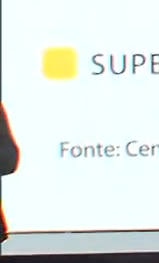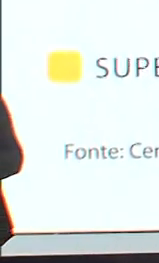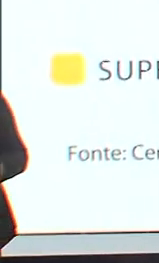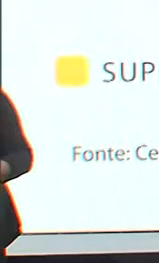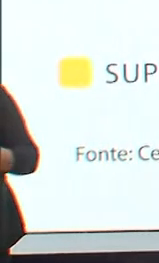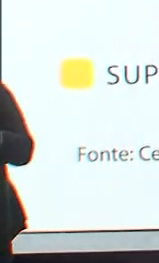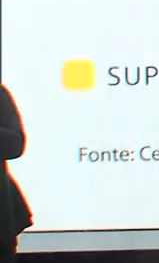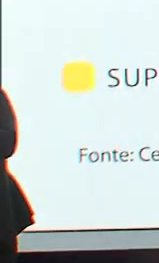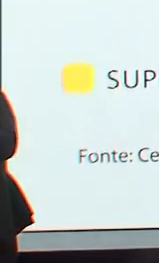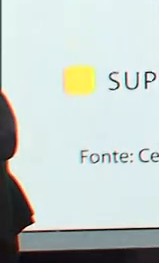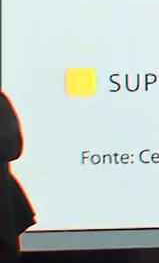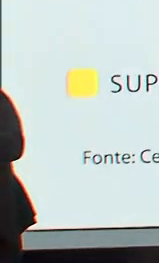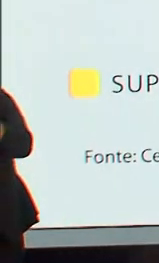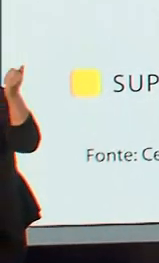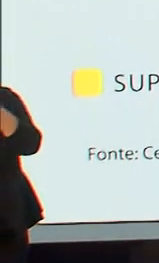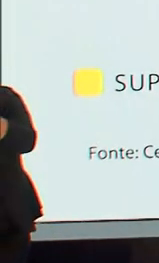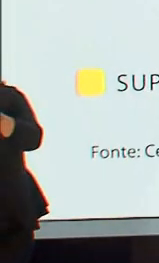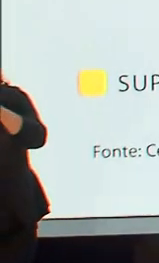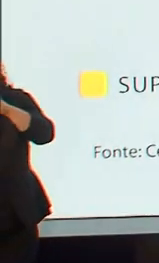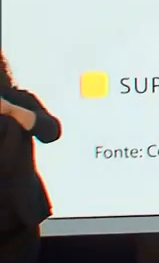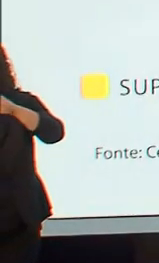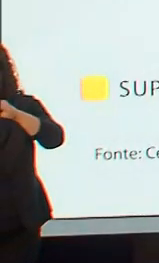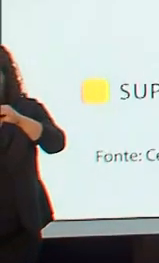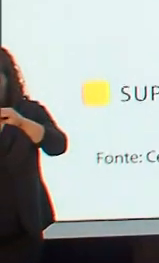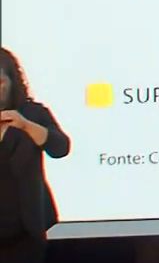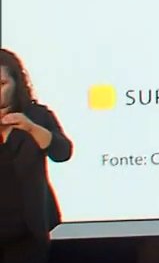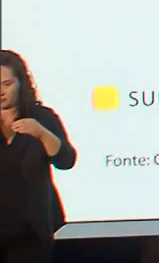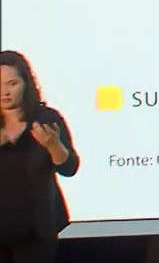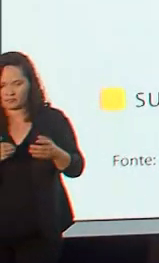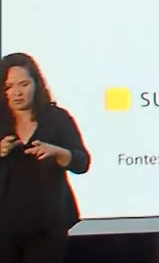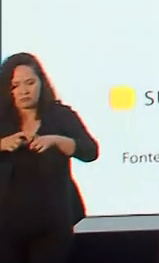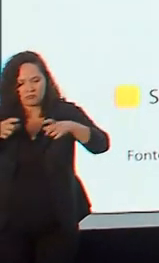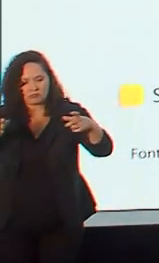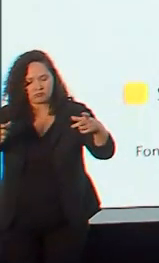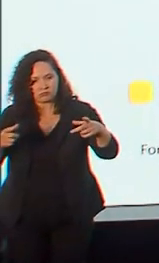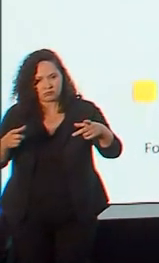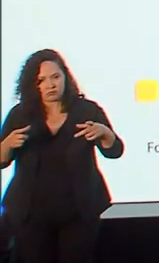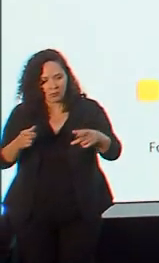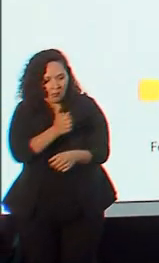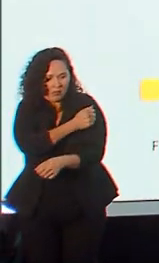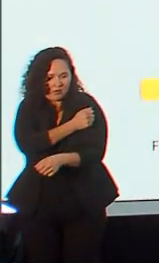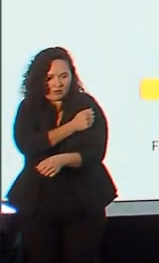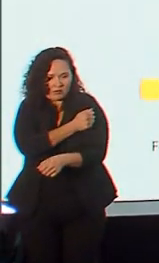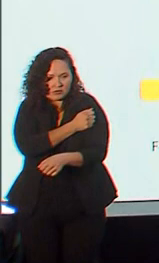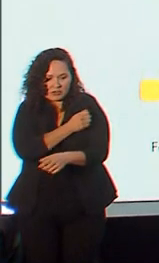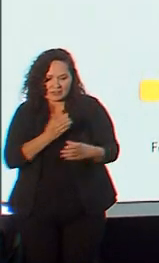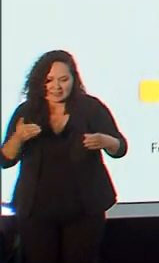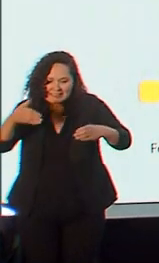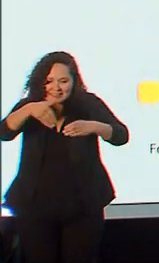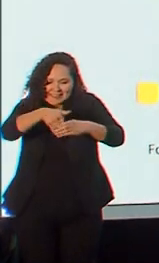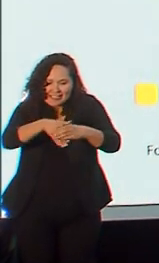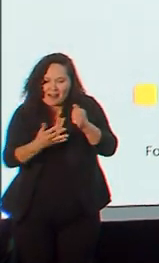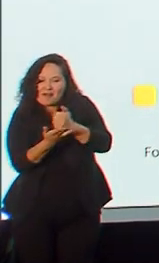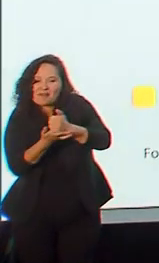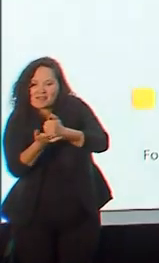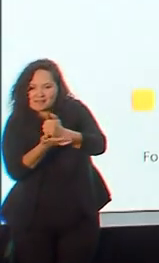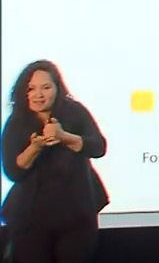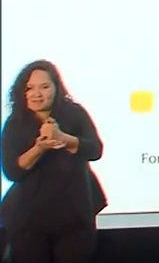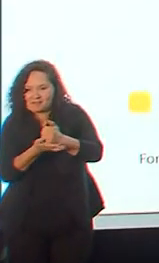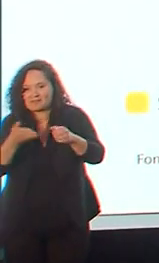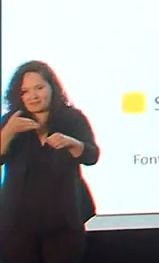educação básica e educação superior, e a maior parte desses alunos está concentrada ali na educação básica.